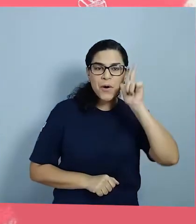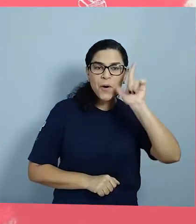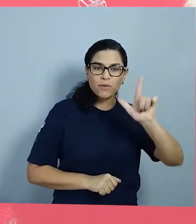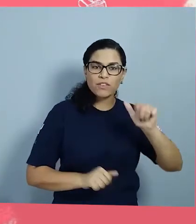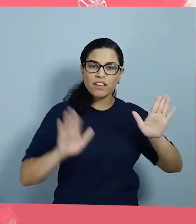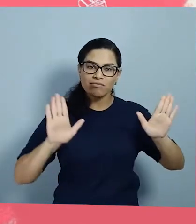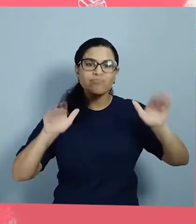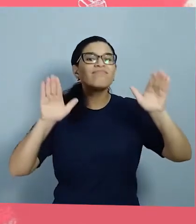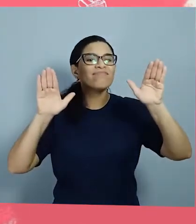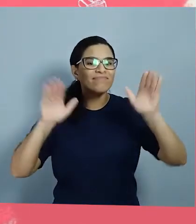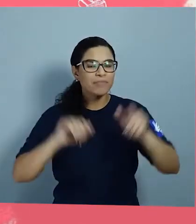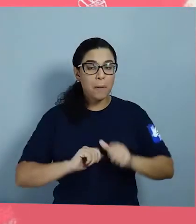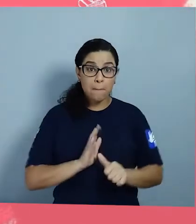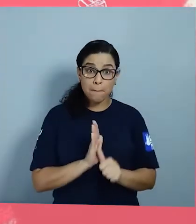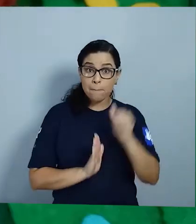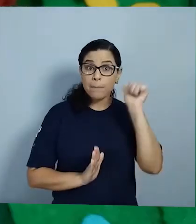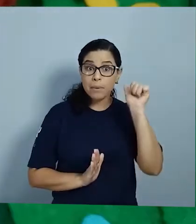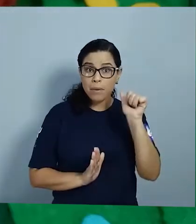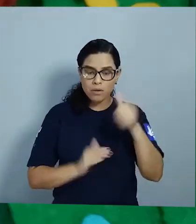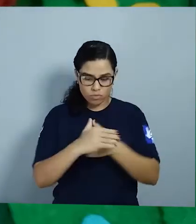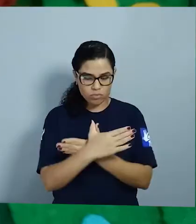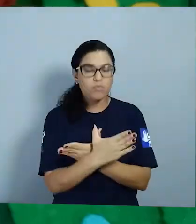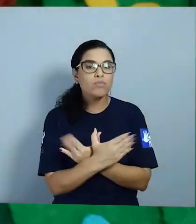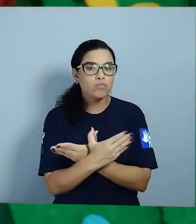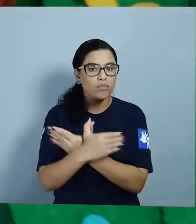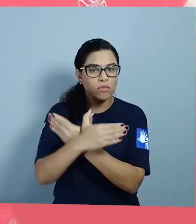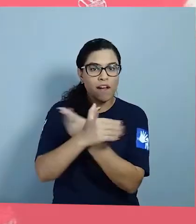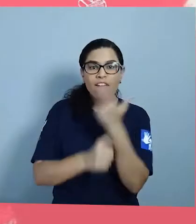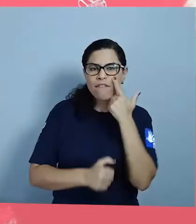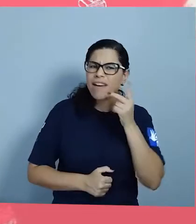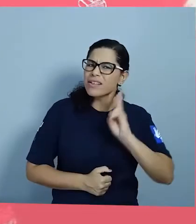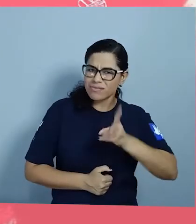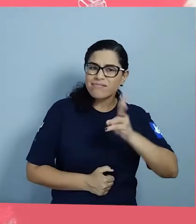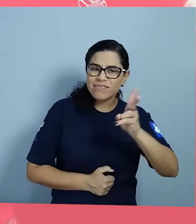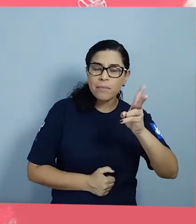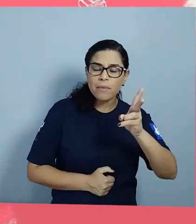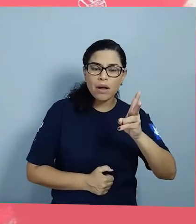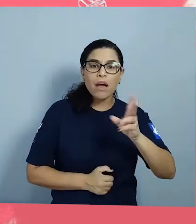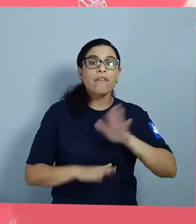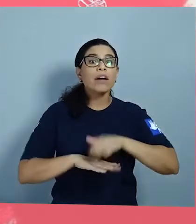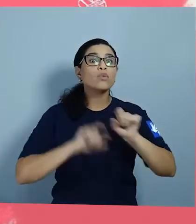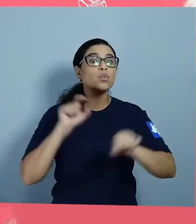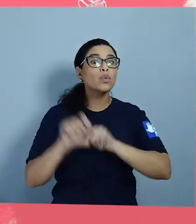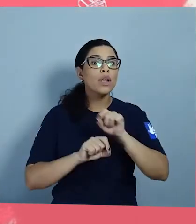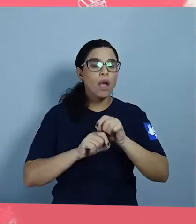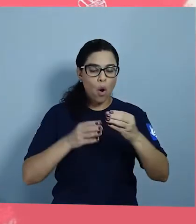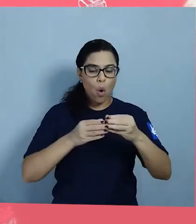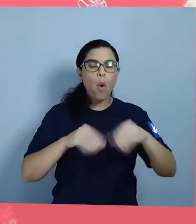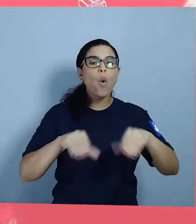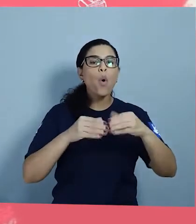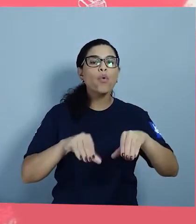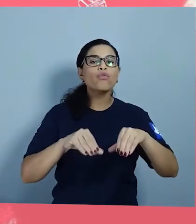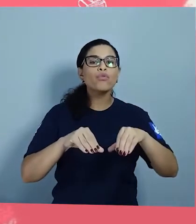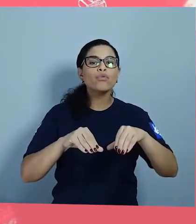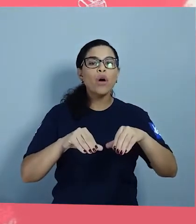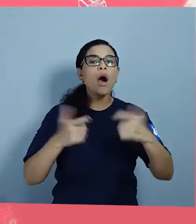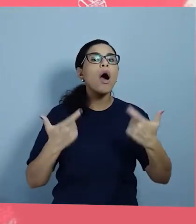conseguirem voar Primeiro, a borboleta adulta Essa que vemos voando por aí Bota seus ovinhos em algum lugar